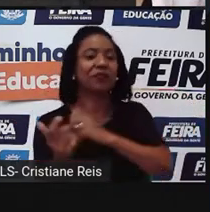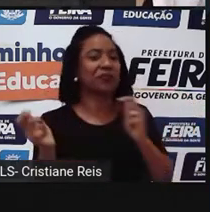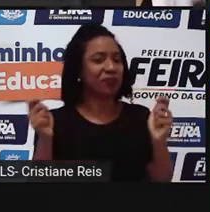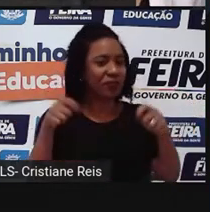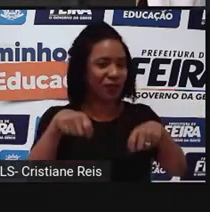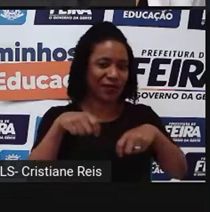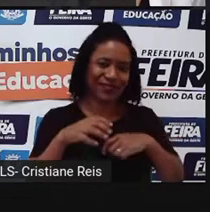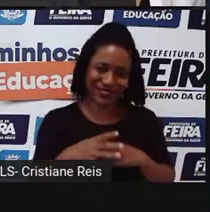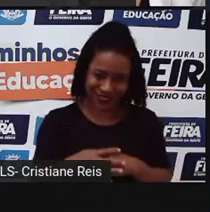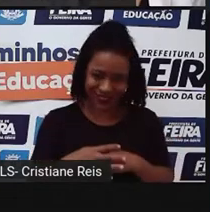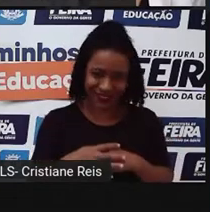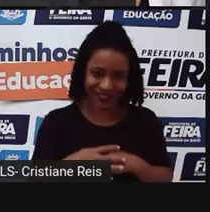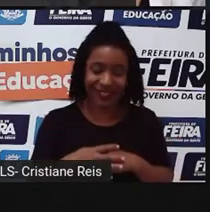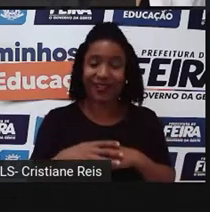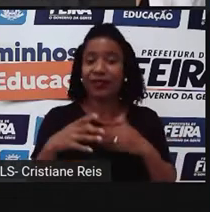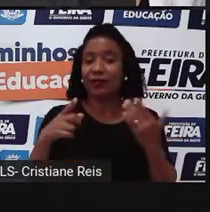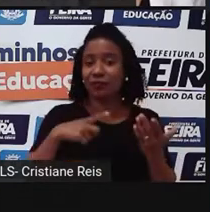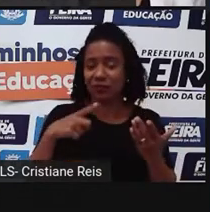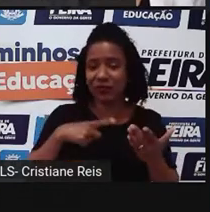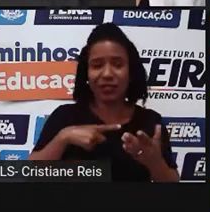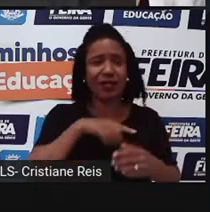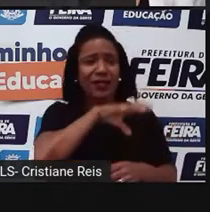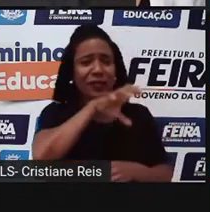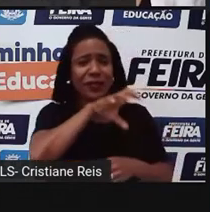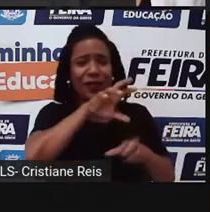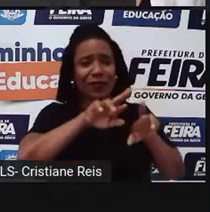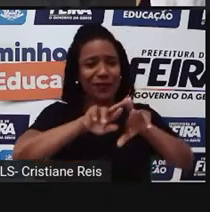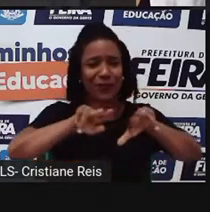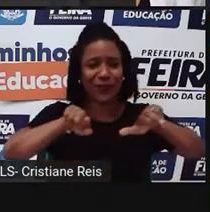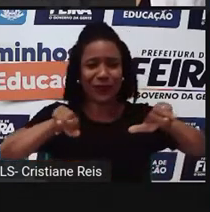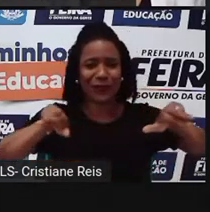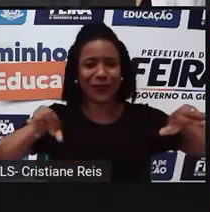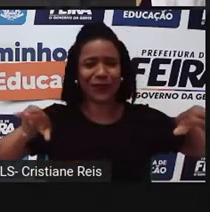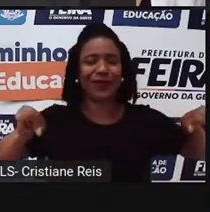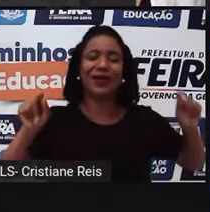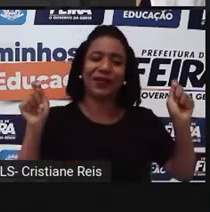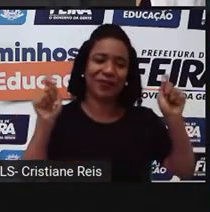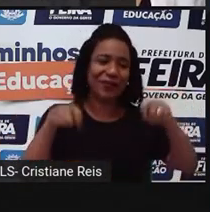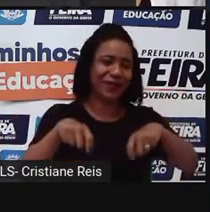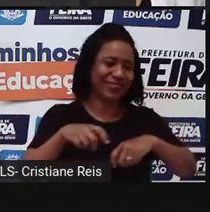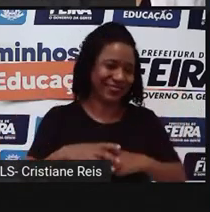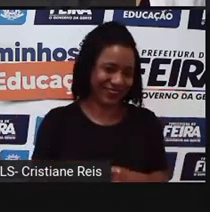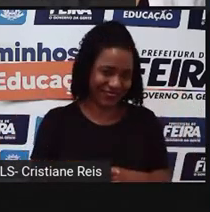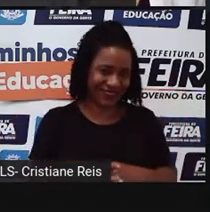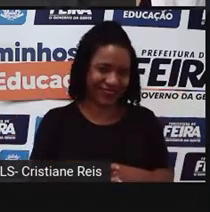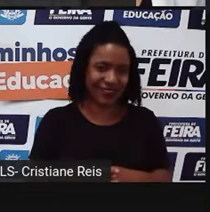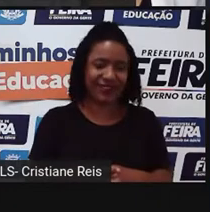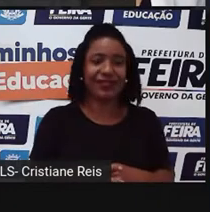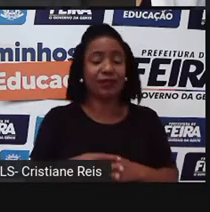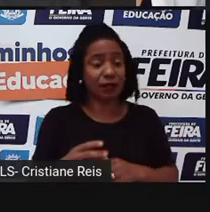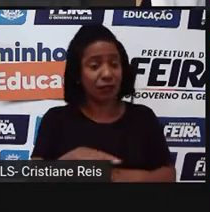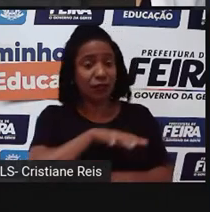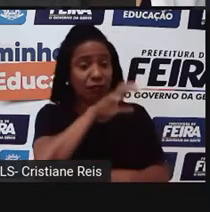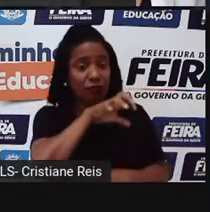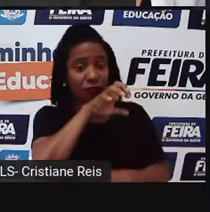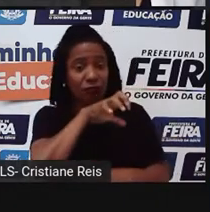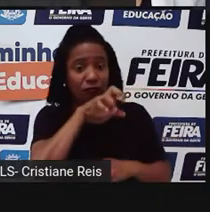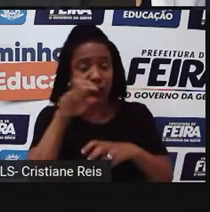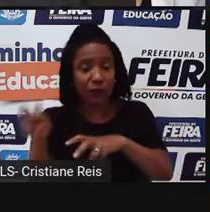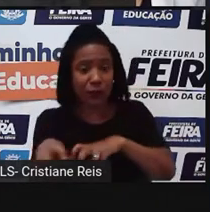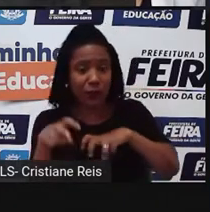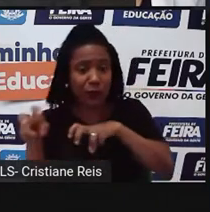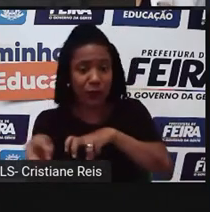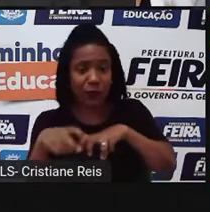criação de tudo, tudo, tudo, tudo, tudo, tudo, tudo mesmo. Na questão da pecuária aí. Que vai favorecer, né?